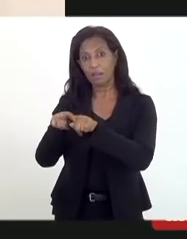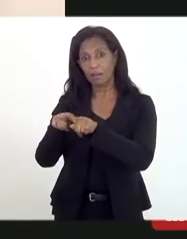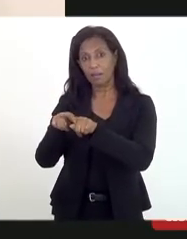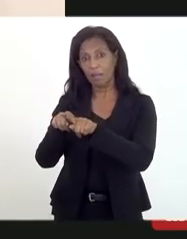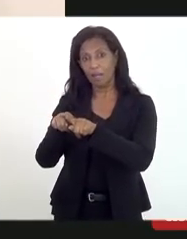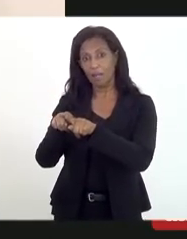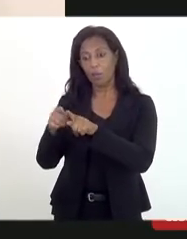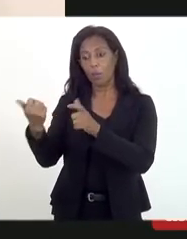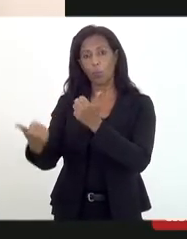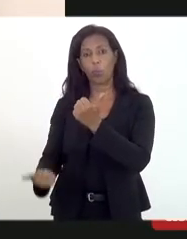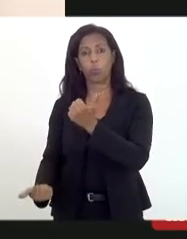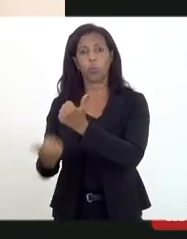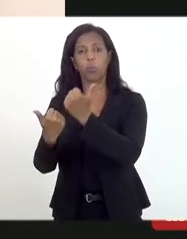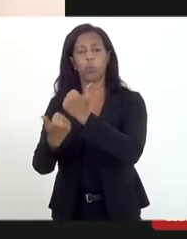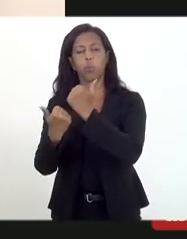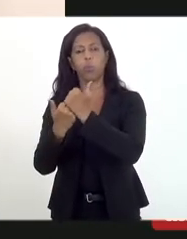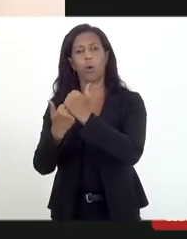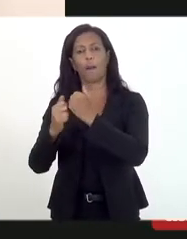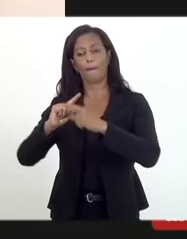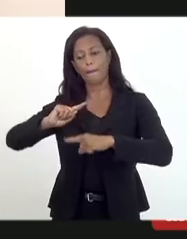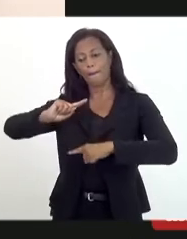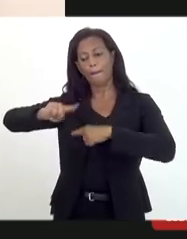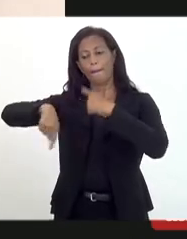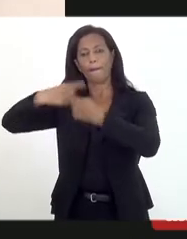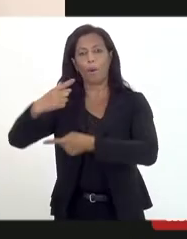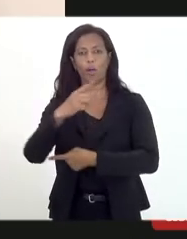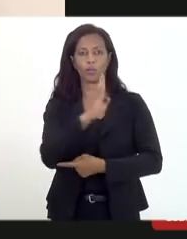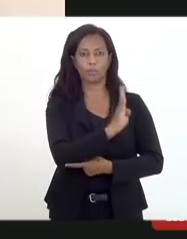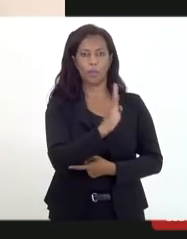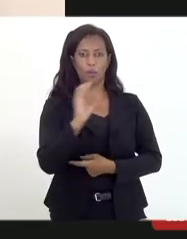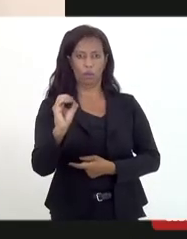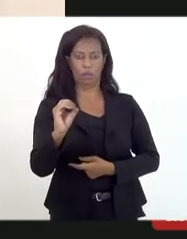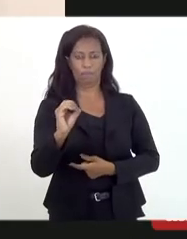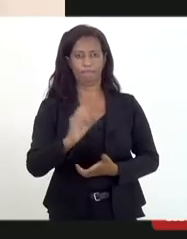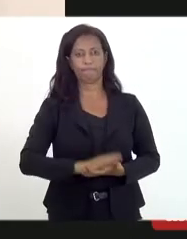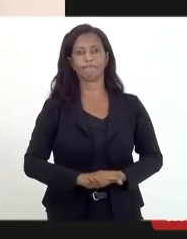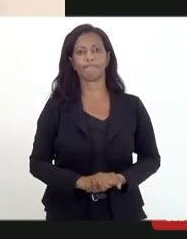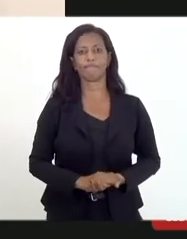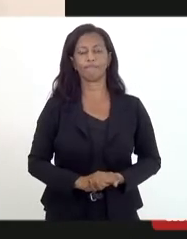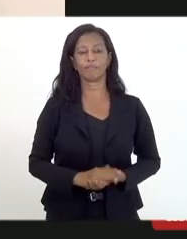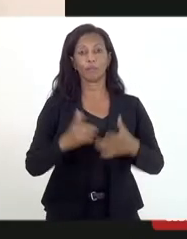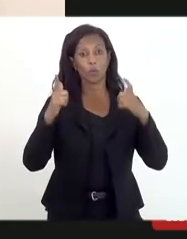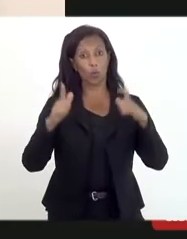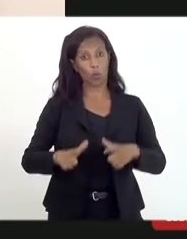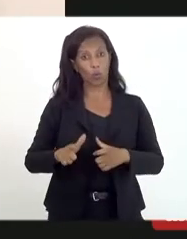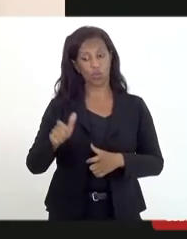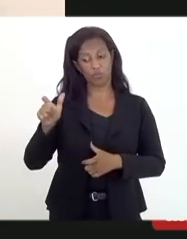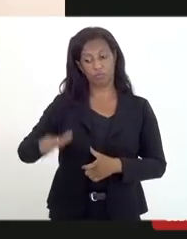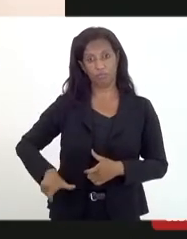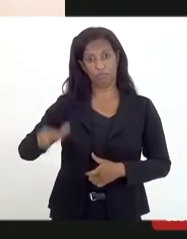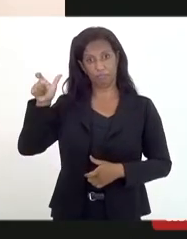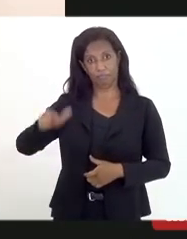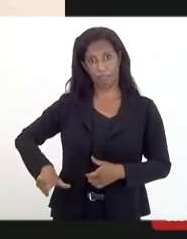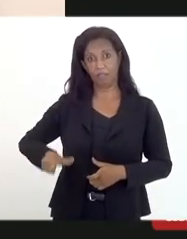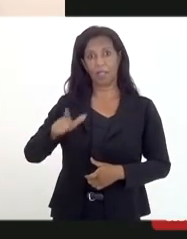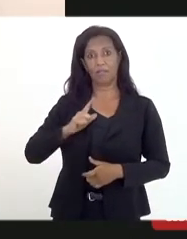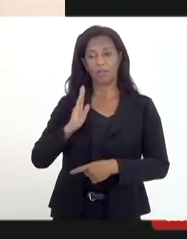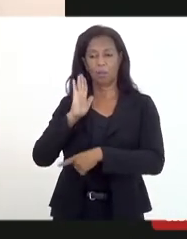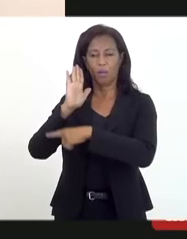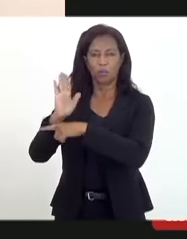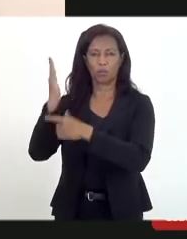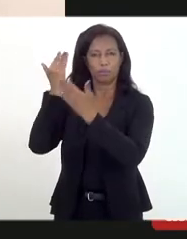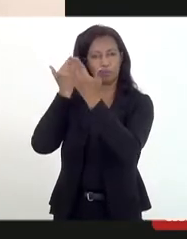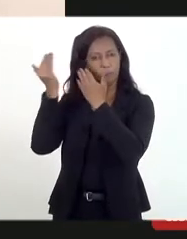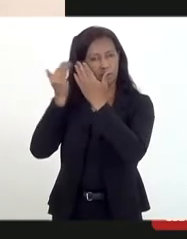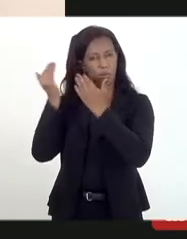atendimento pós-registro de ocorrência, onde a vítima vai ter um atendimento psicológico, um atendimento